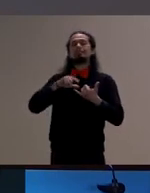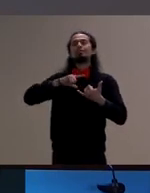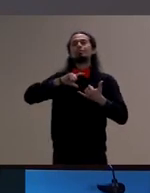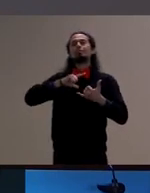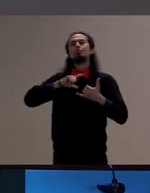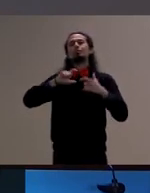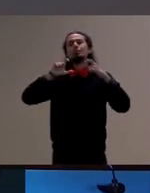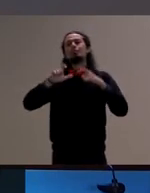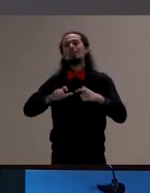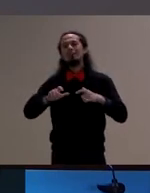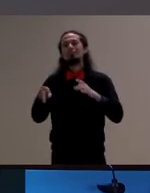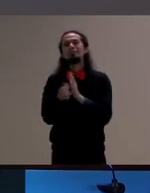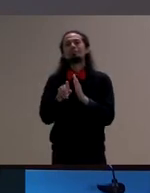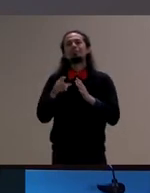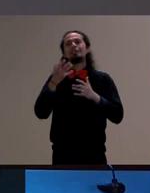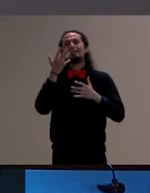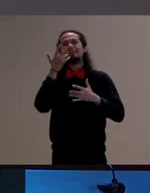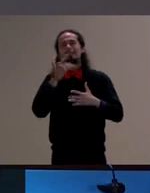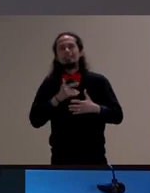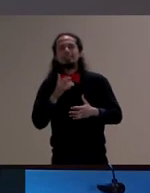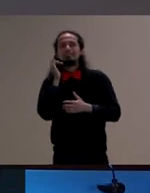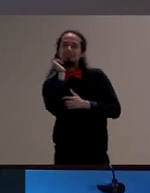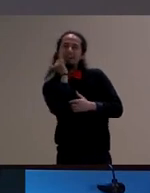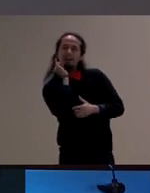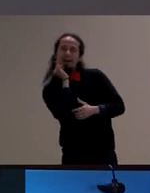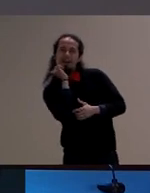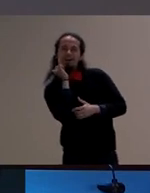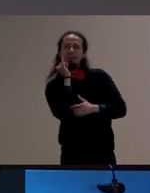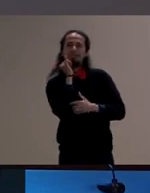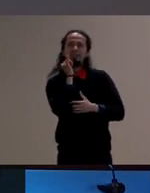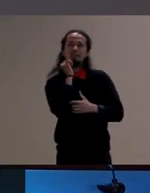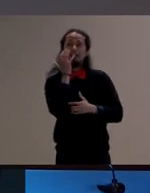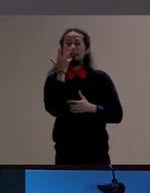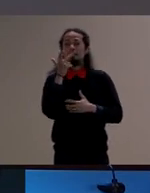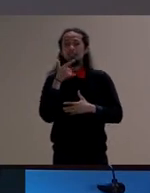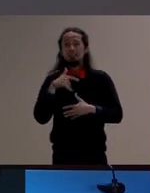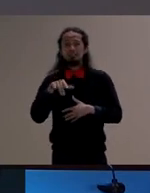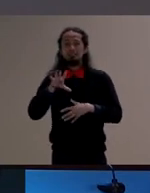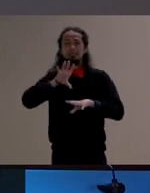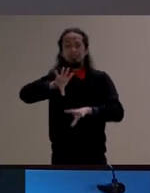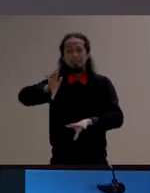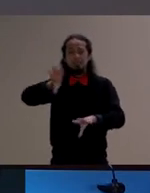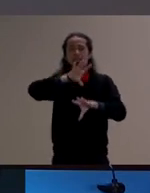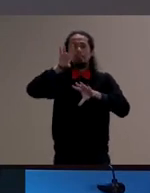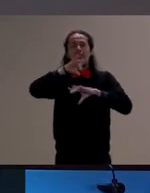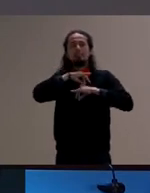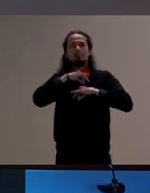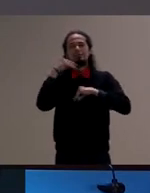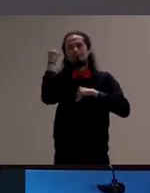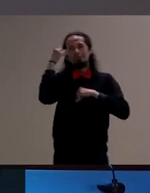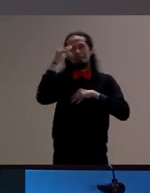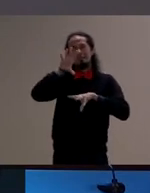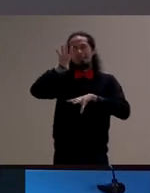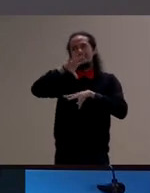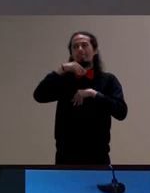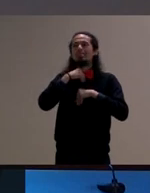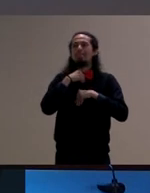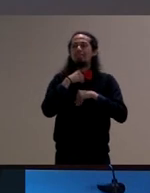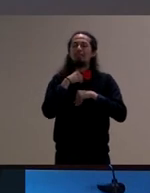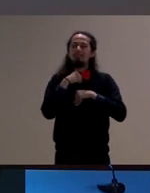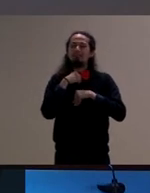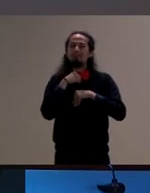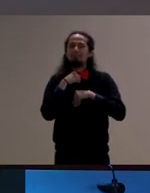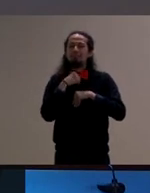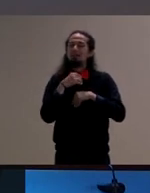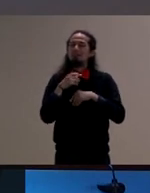coletiva onde ela se apropria da experiência acumulada pela humanidade ao longo do tempo põe